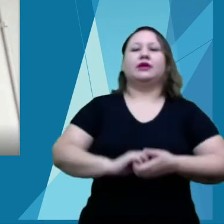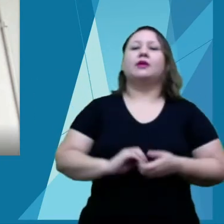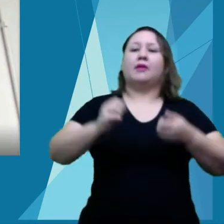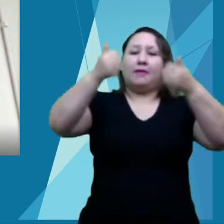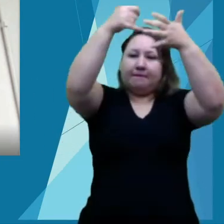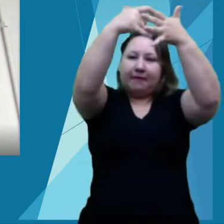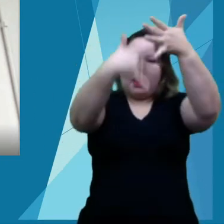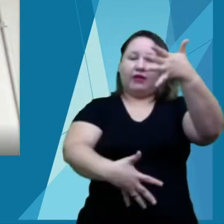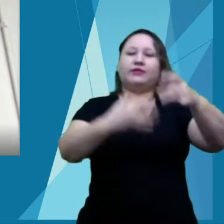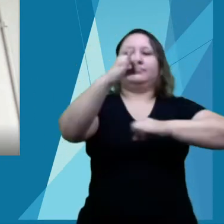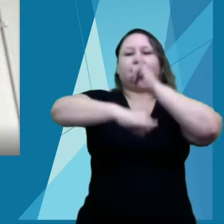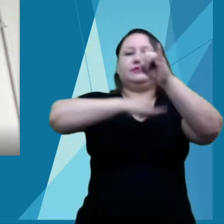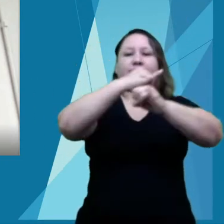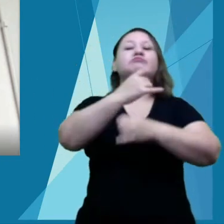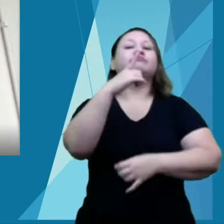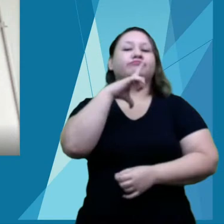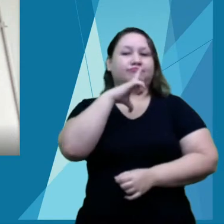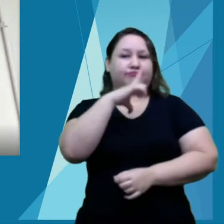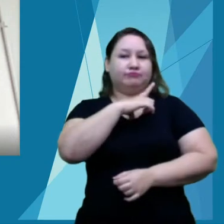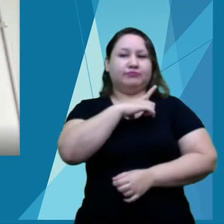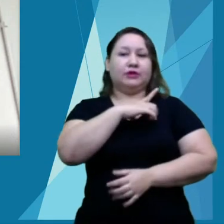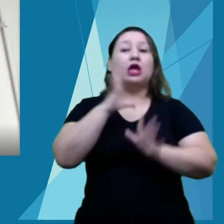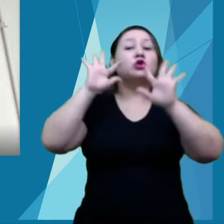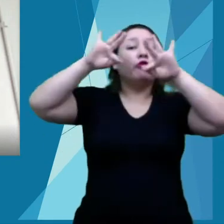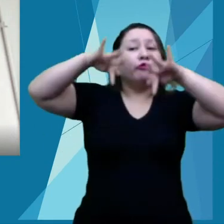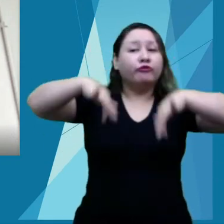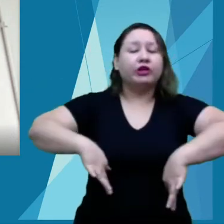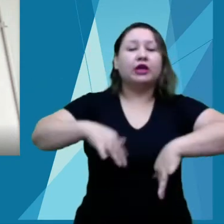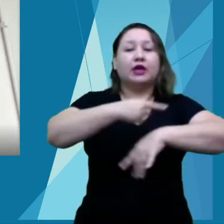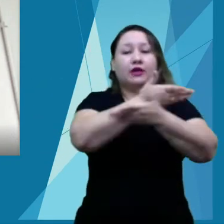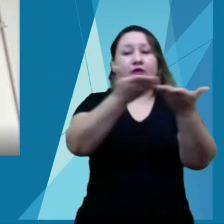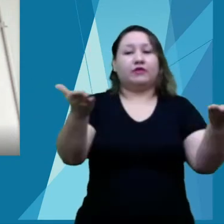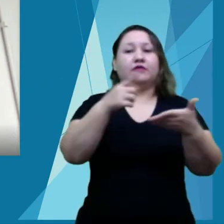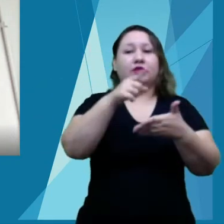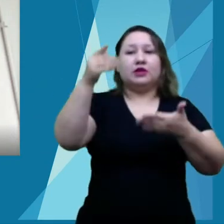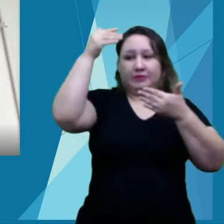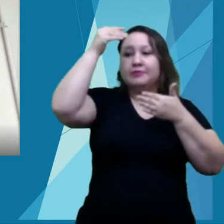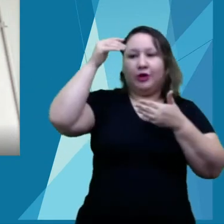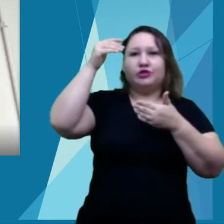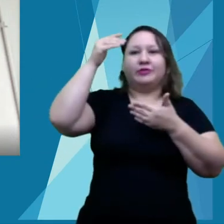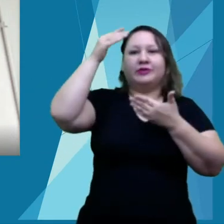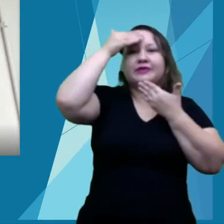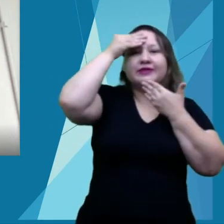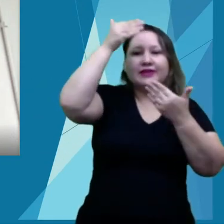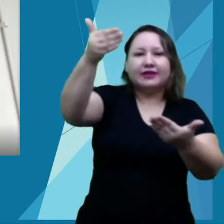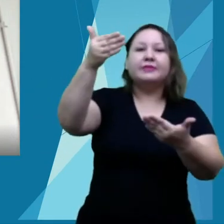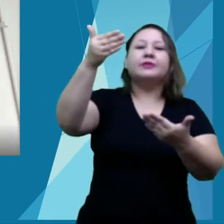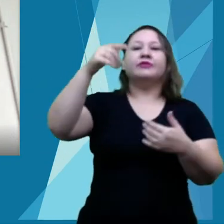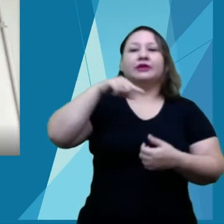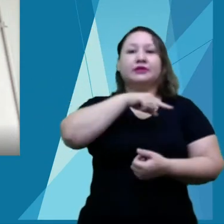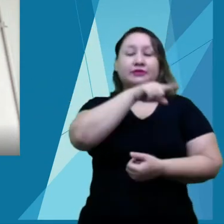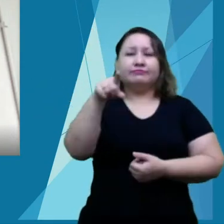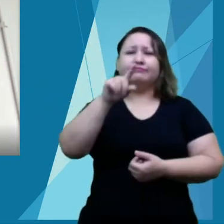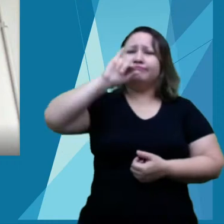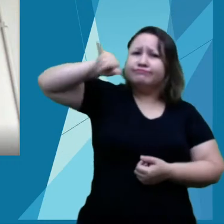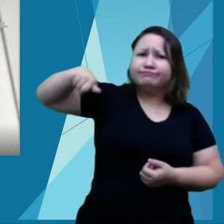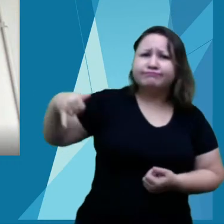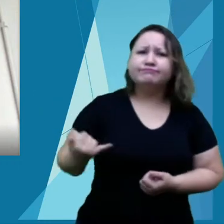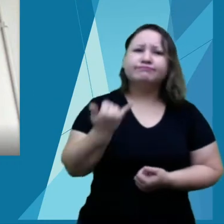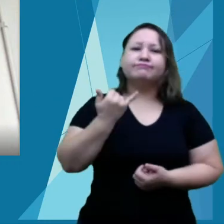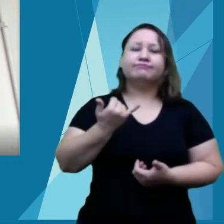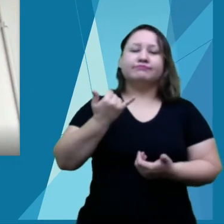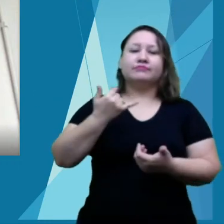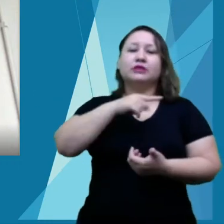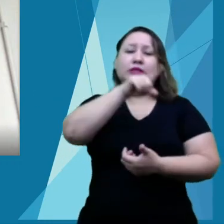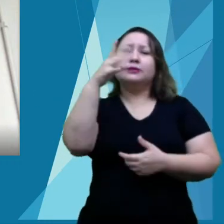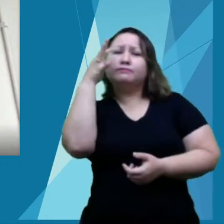desejo de todo o coração que o nosso público aproveite o evento que foi feito com muito carinho e dedicação. Que a